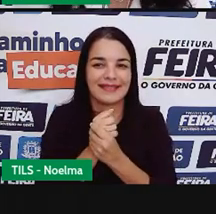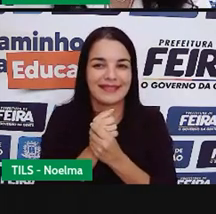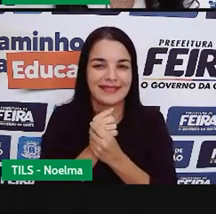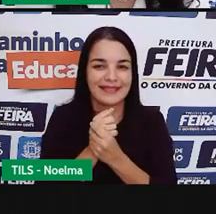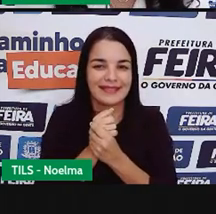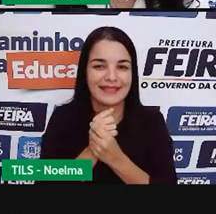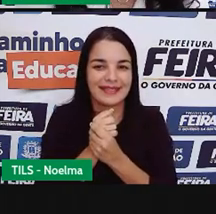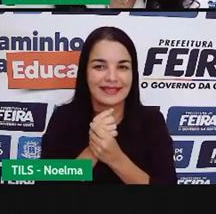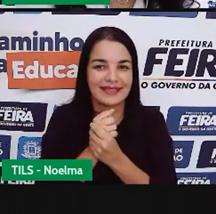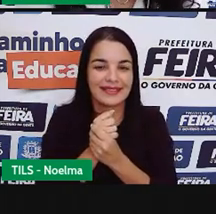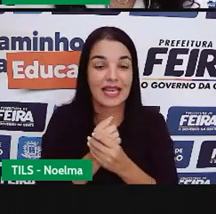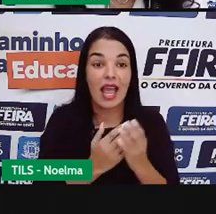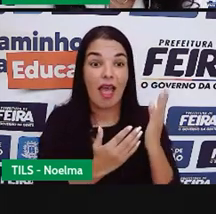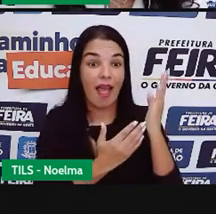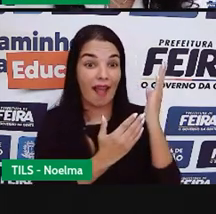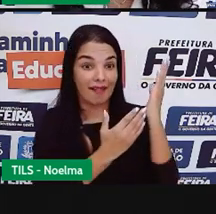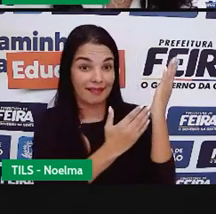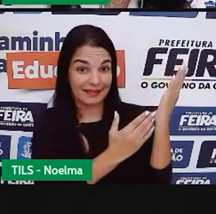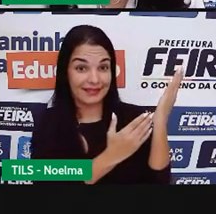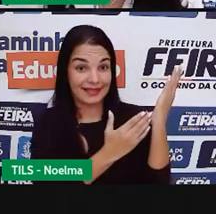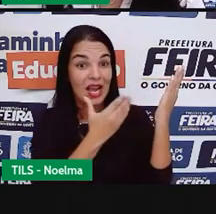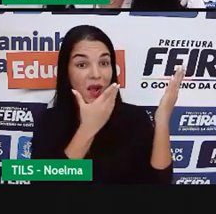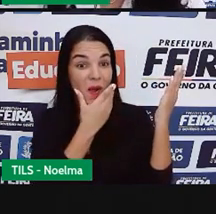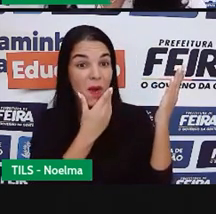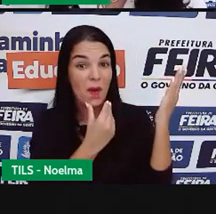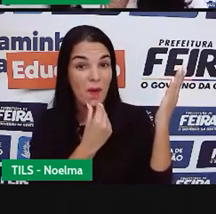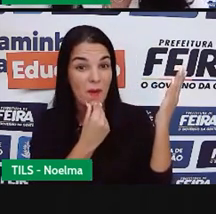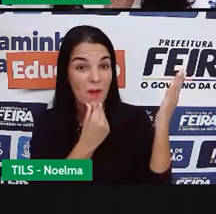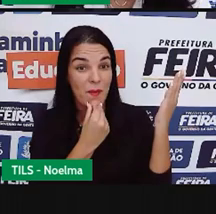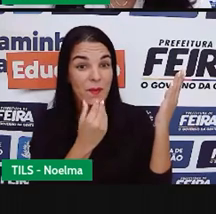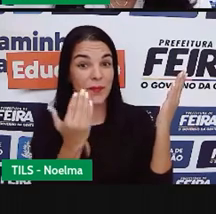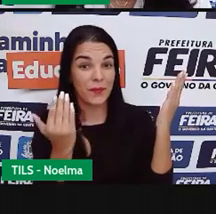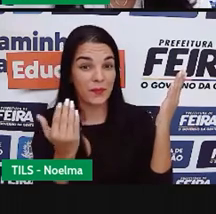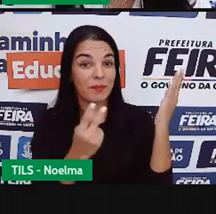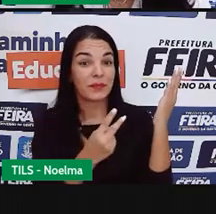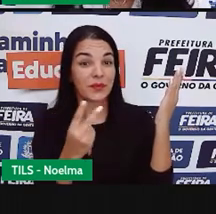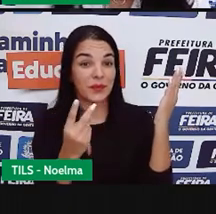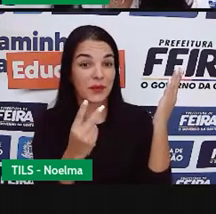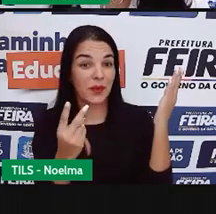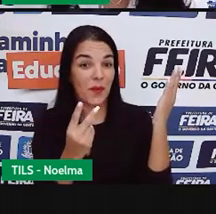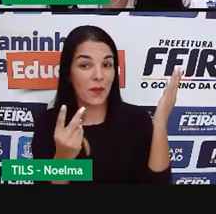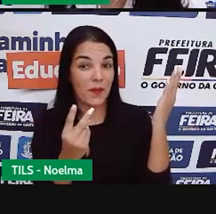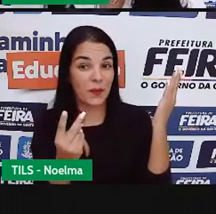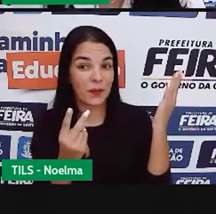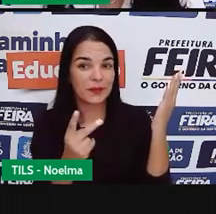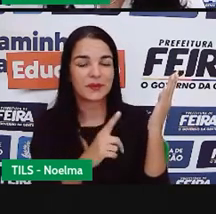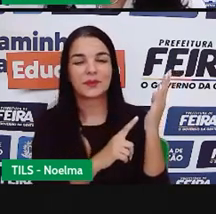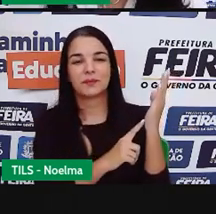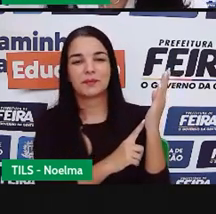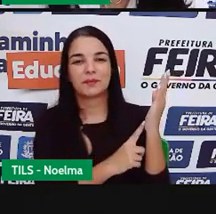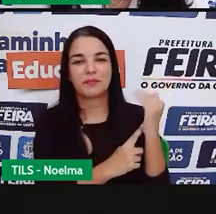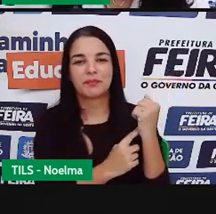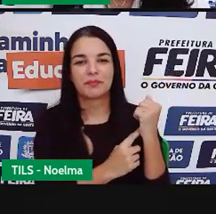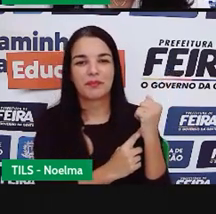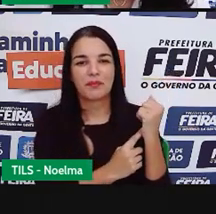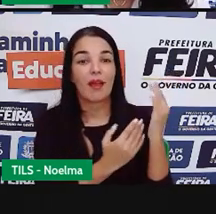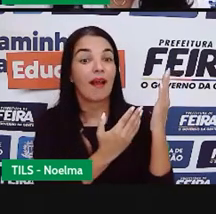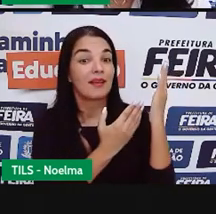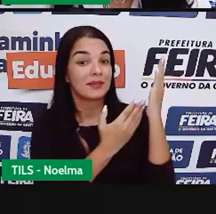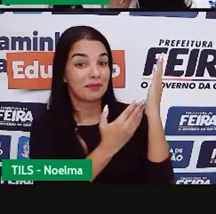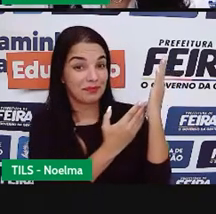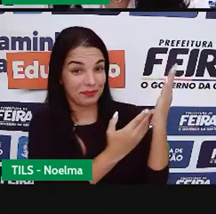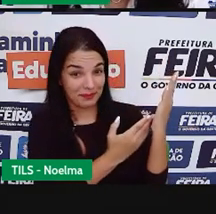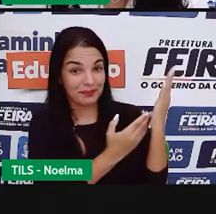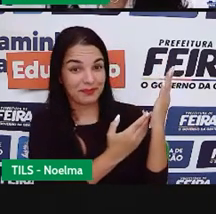Robé Martins da Silva, João Durval Carneiro, José